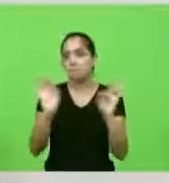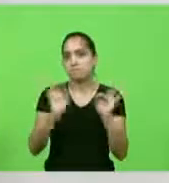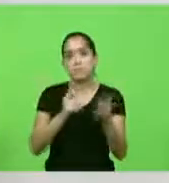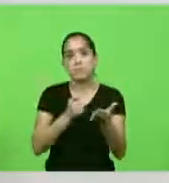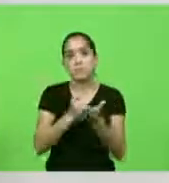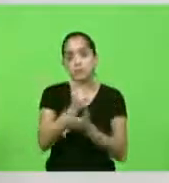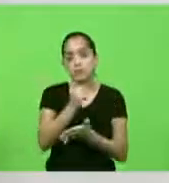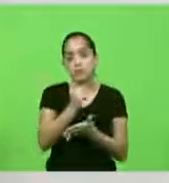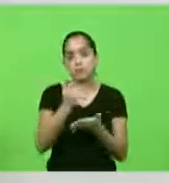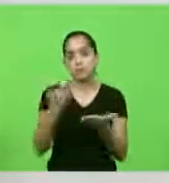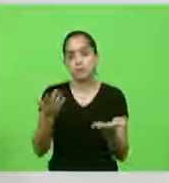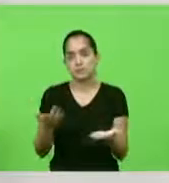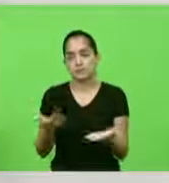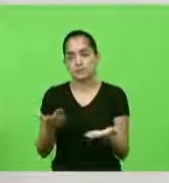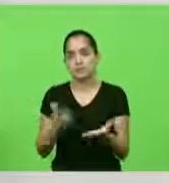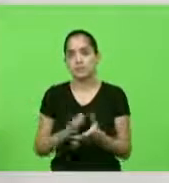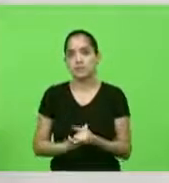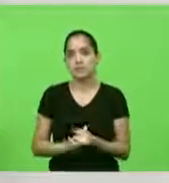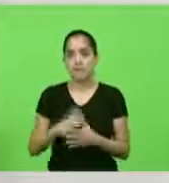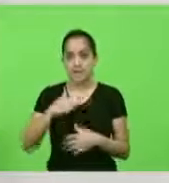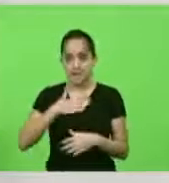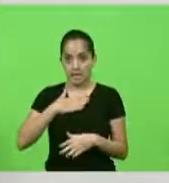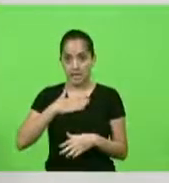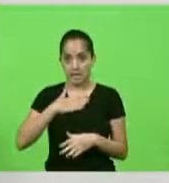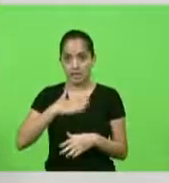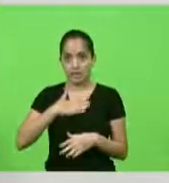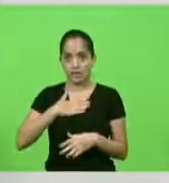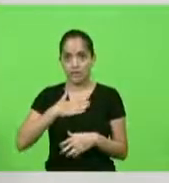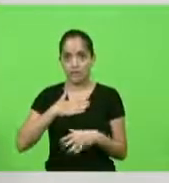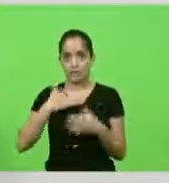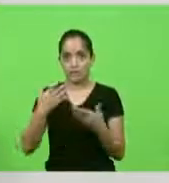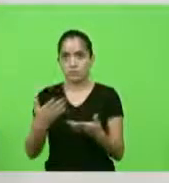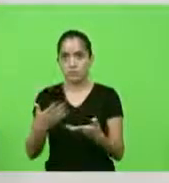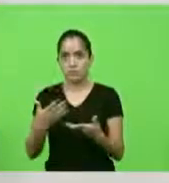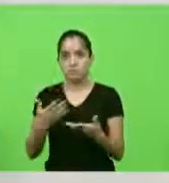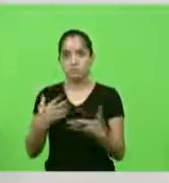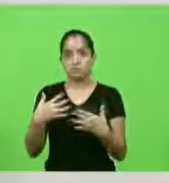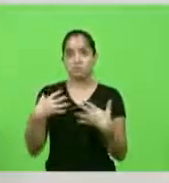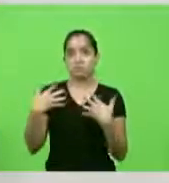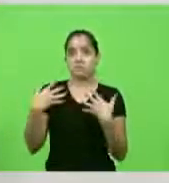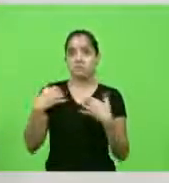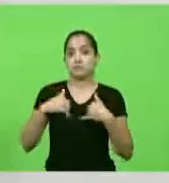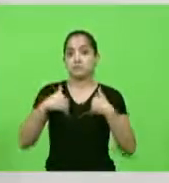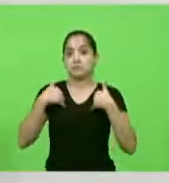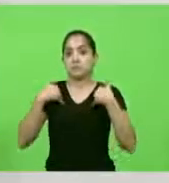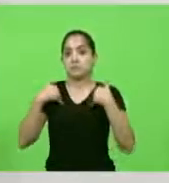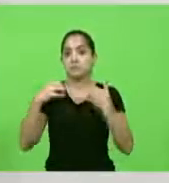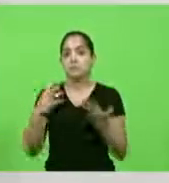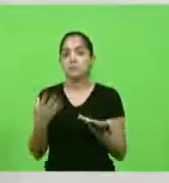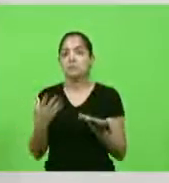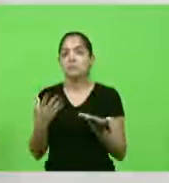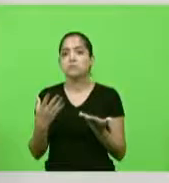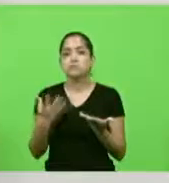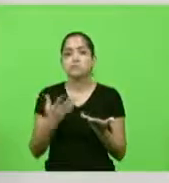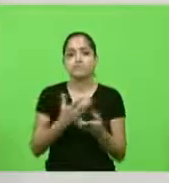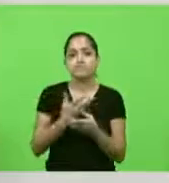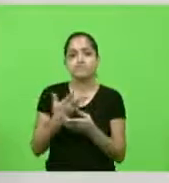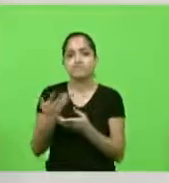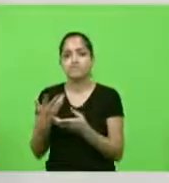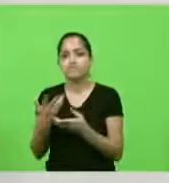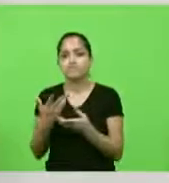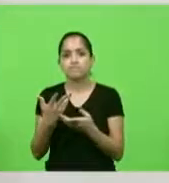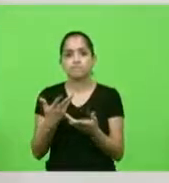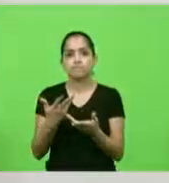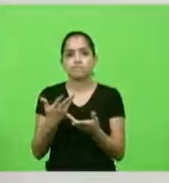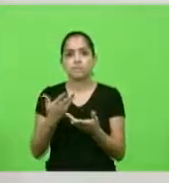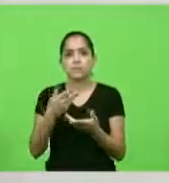deveria eu por uma questão de vaidade ou buscando me escorar numa